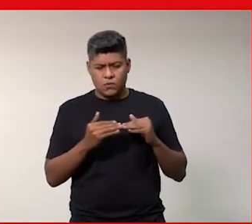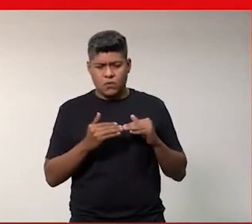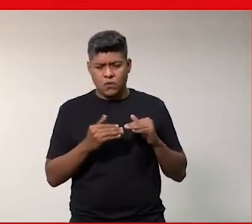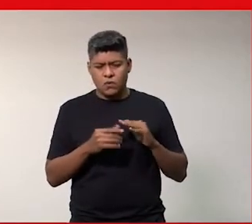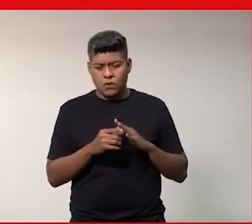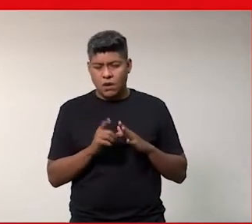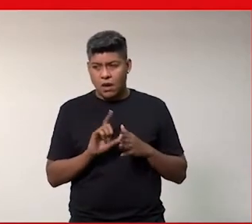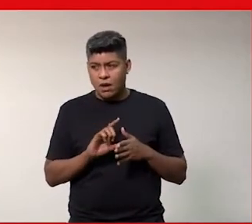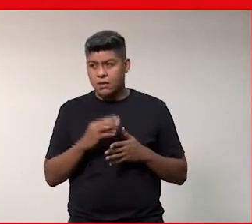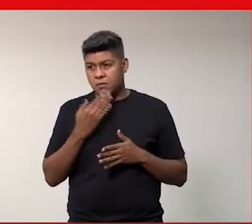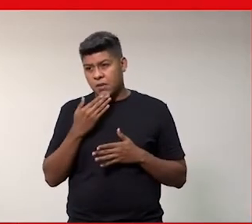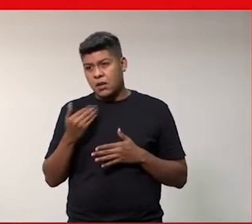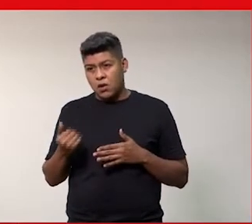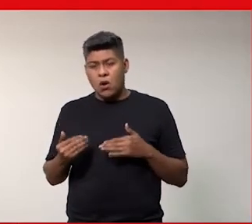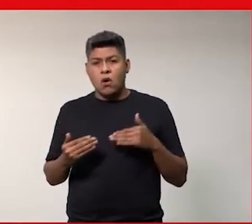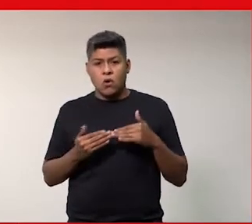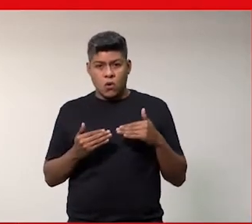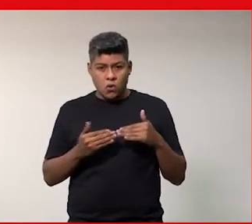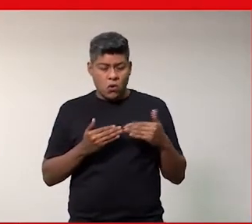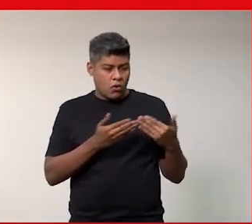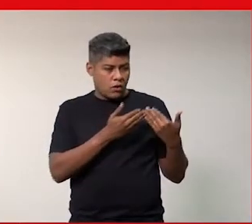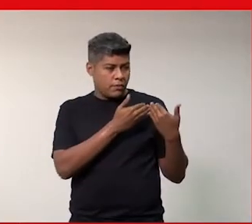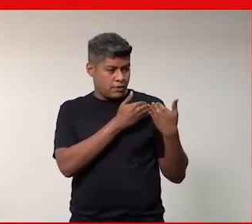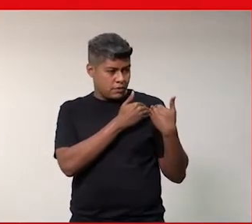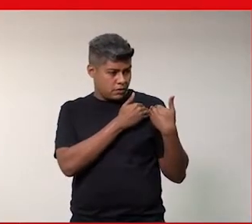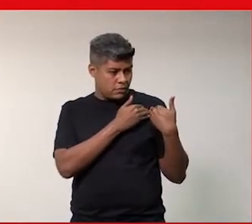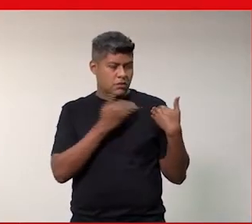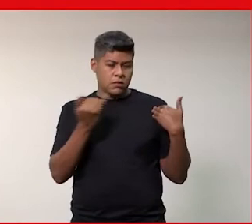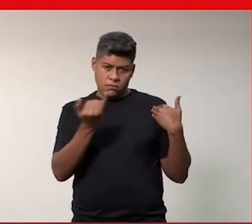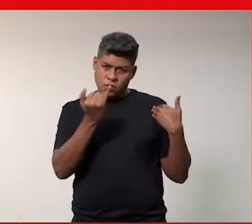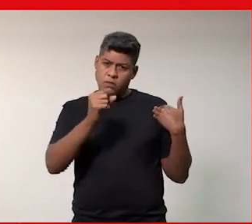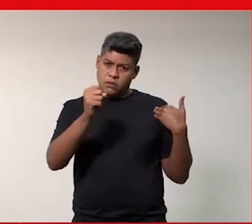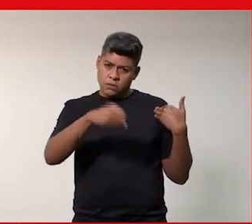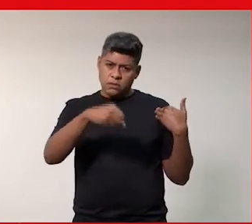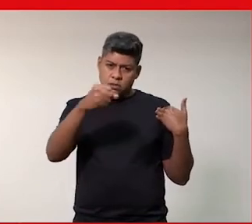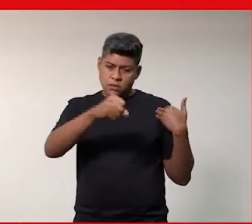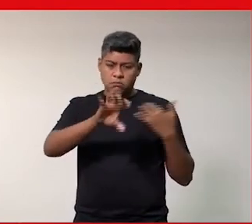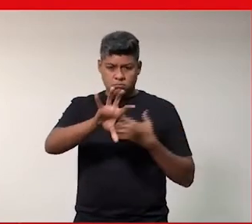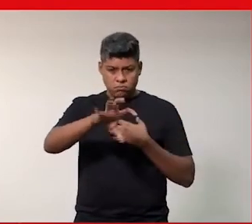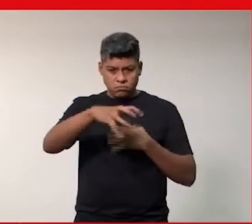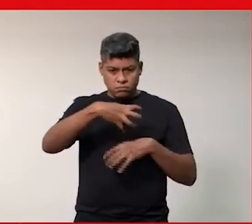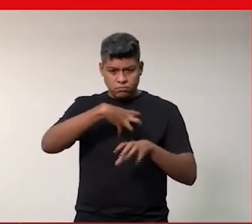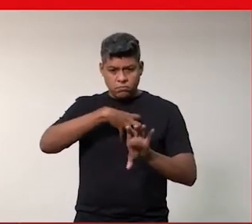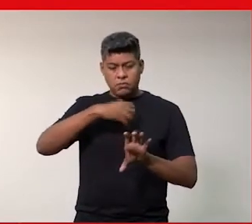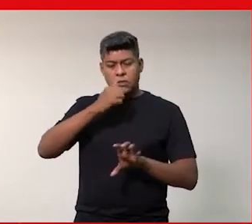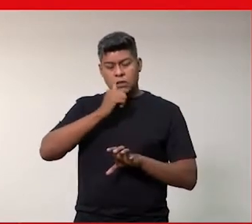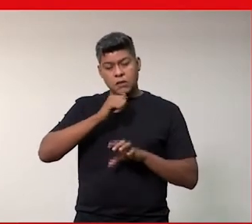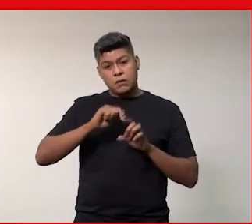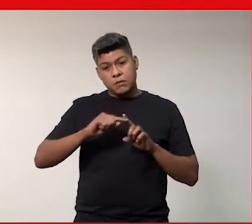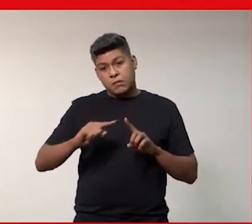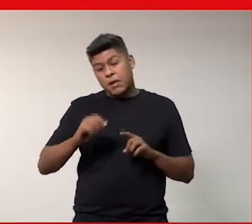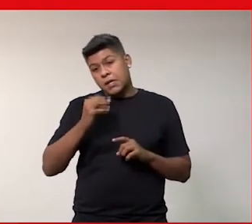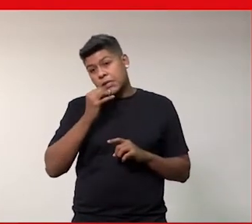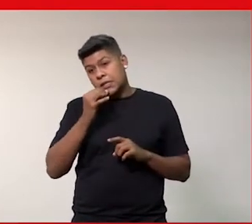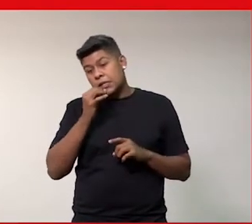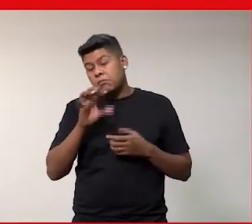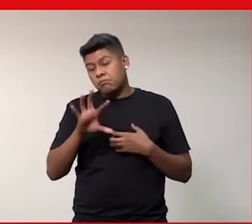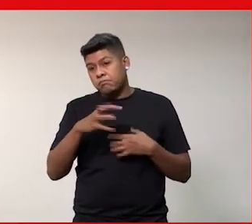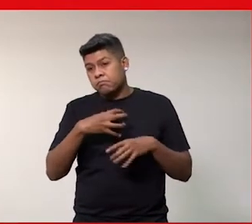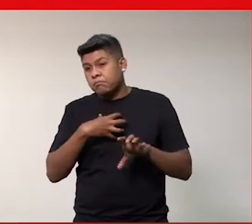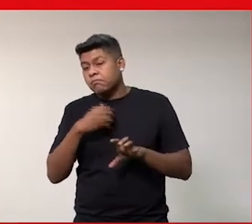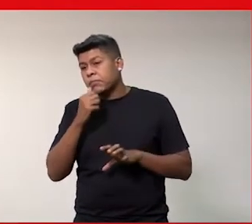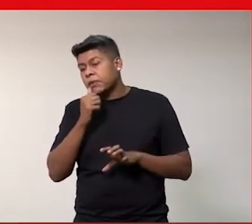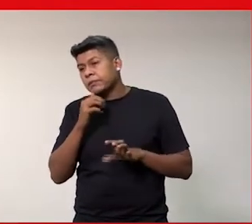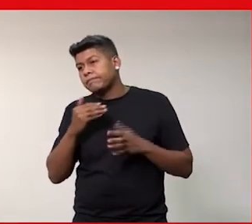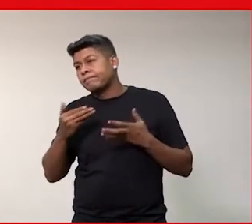antes melhor eu concordo que representatividade importa muito para inspirar essas meninas mas uma vez que a gente inspirar essas meninas